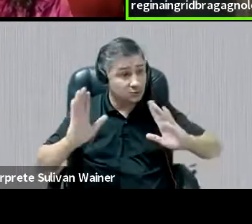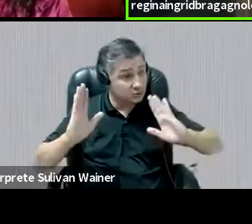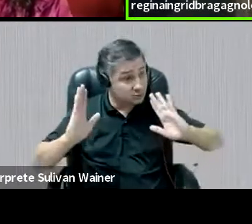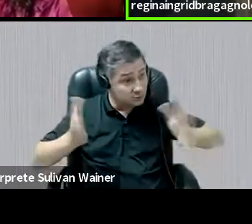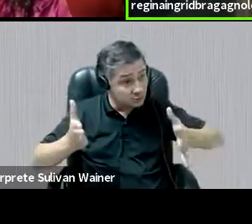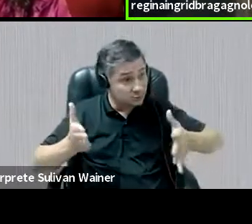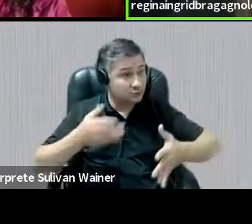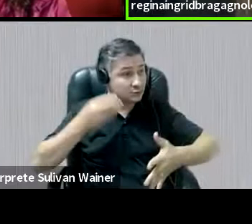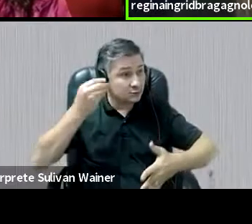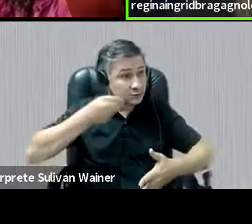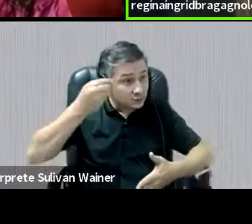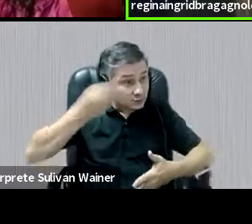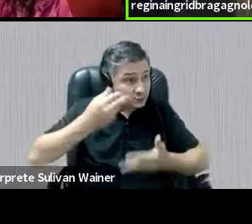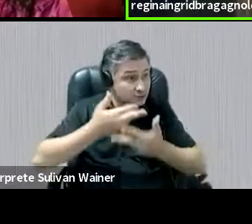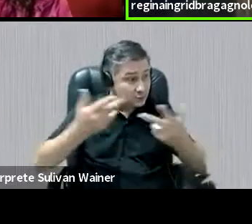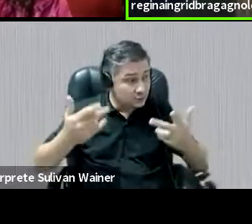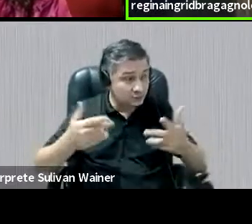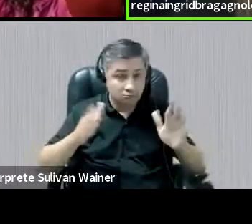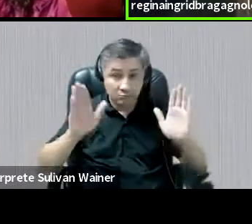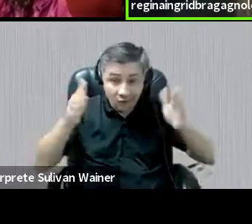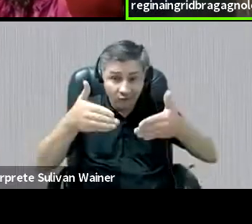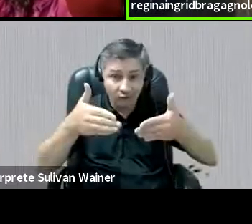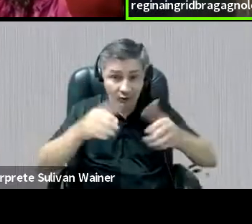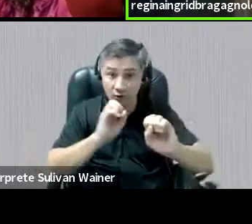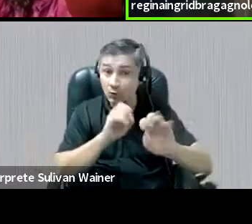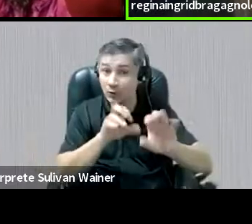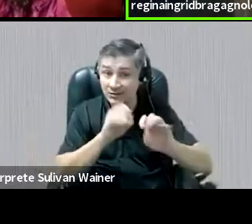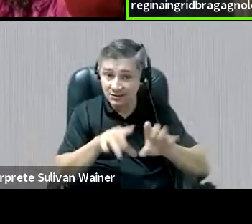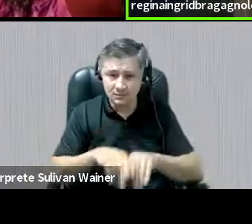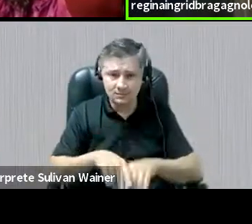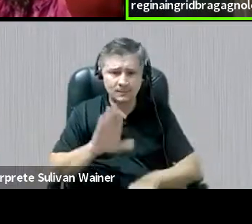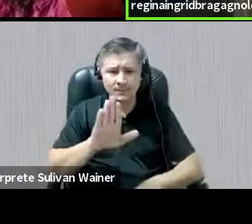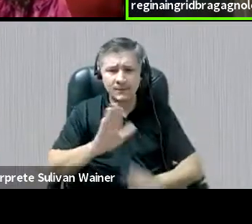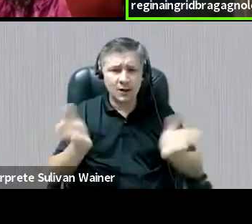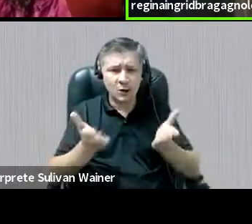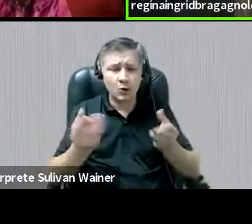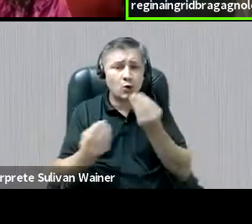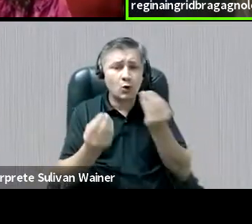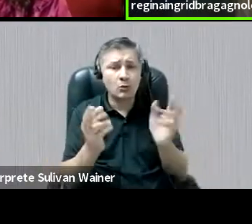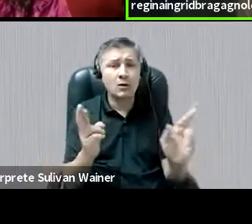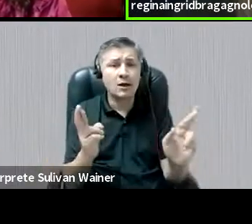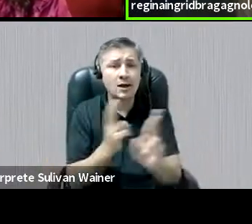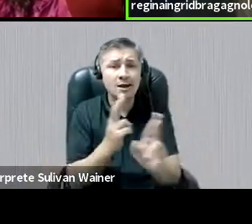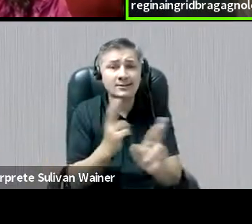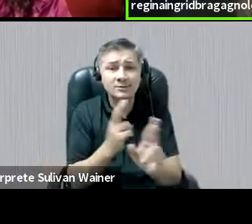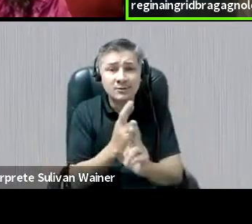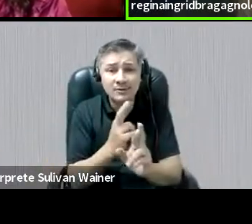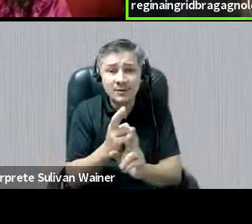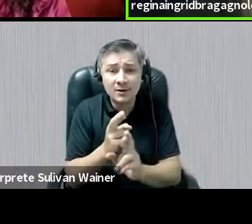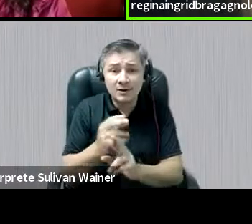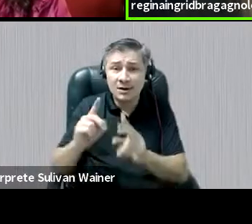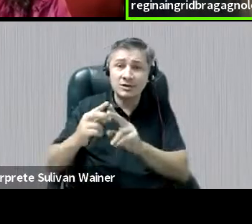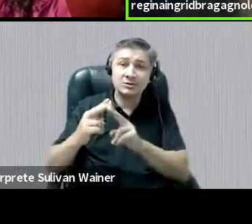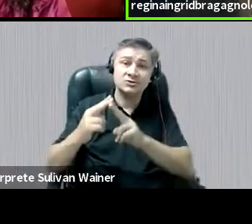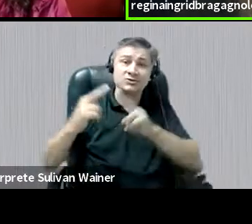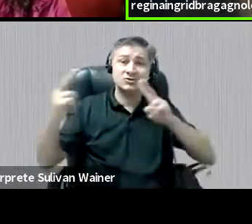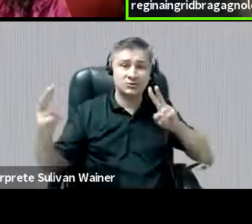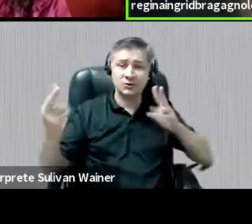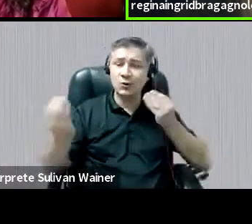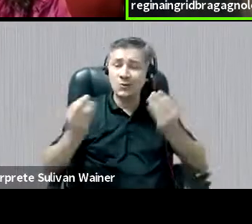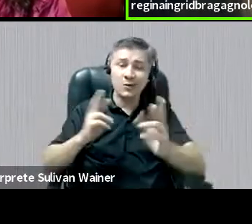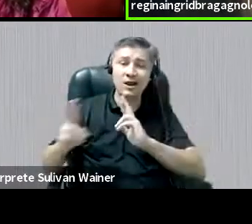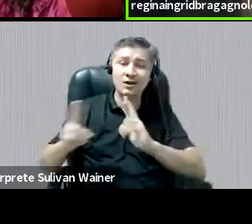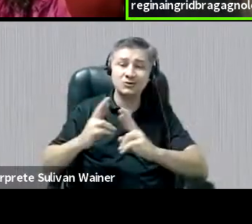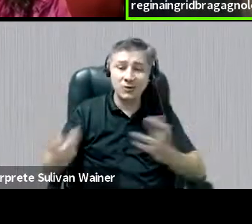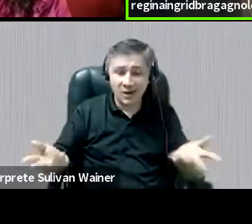entrave na educação, no entanto, agora, como nos relacionarmos corporalmente com esse distanciamento. Achei muito interessante